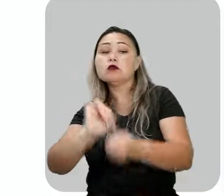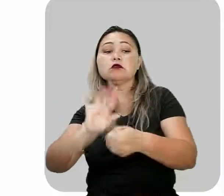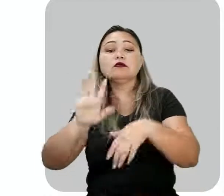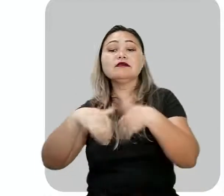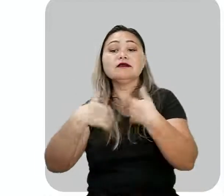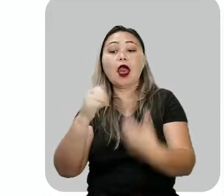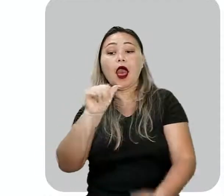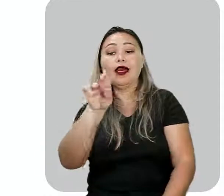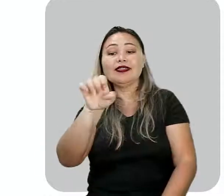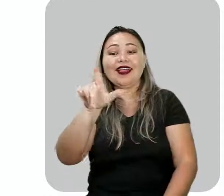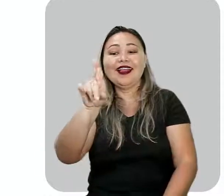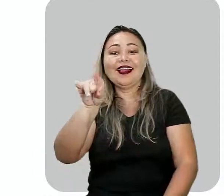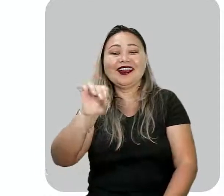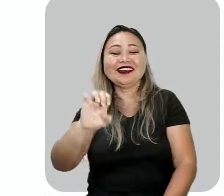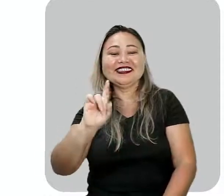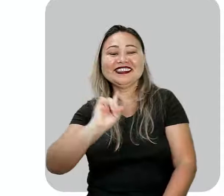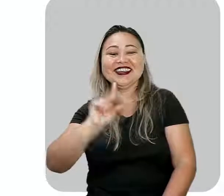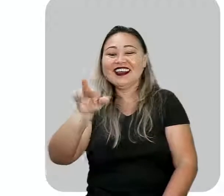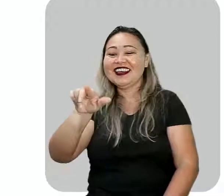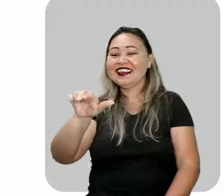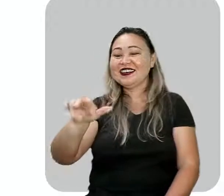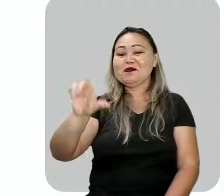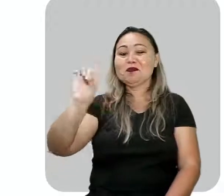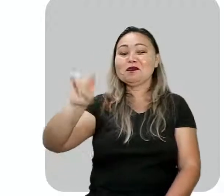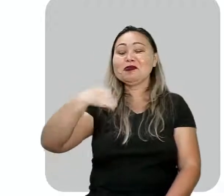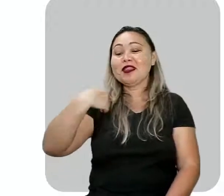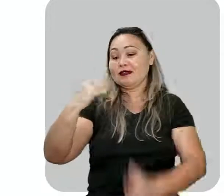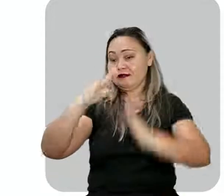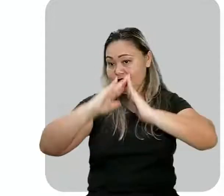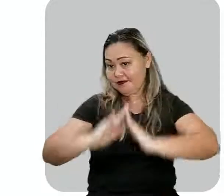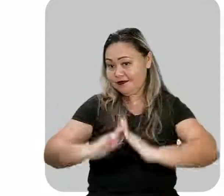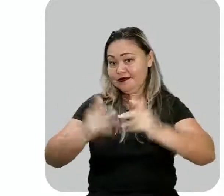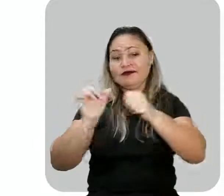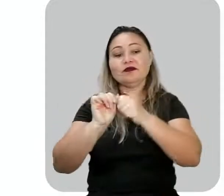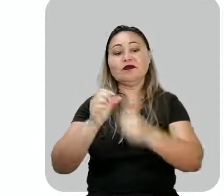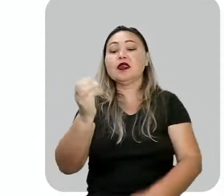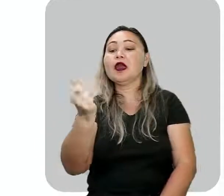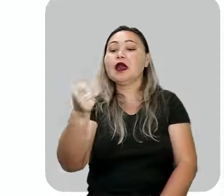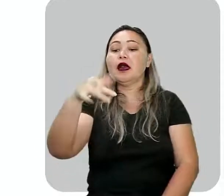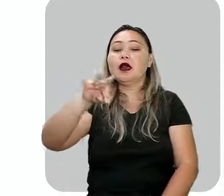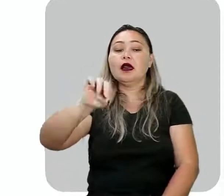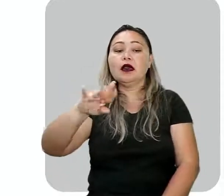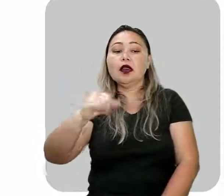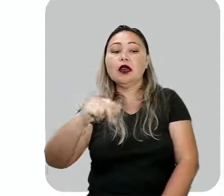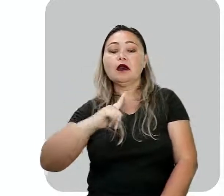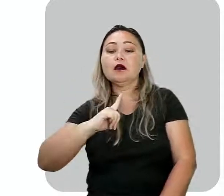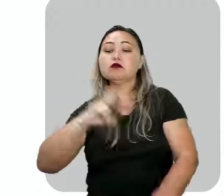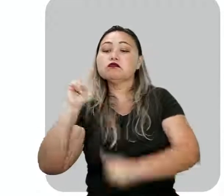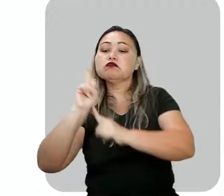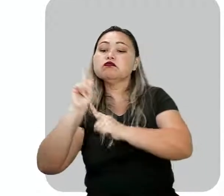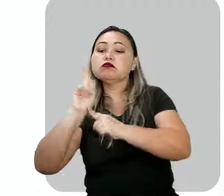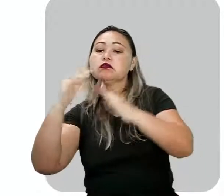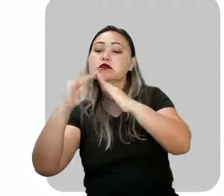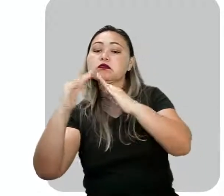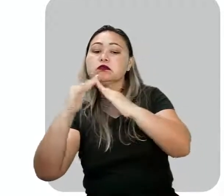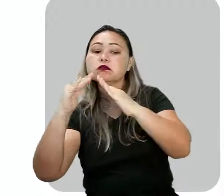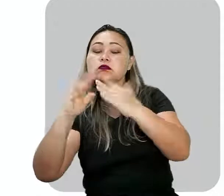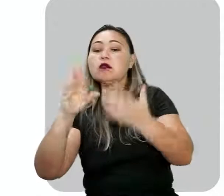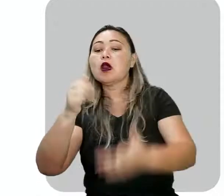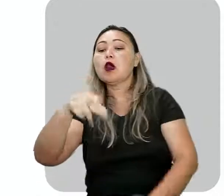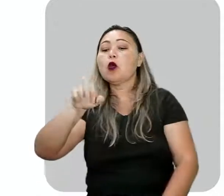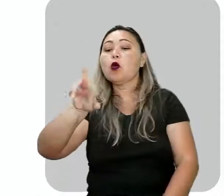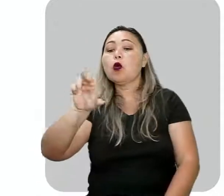Adelaide, irmã de Quaresma que morava com ele. Anastácio, caseiro de Quaresma.